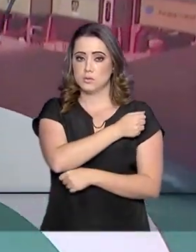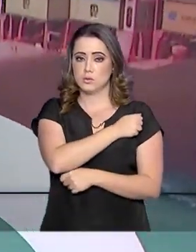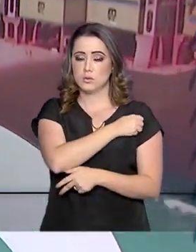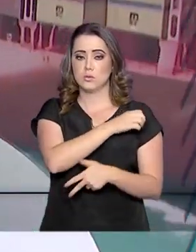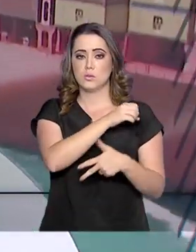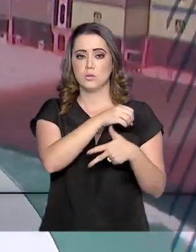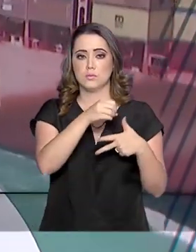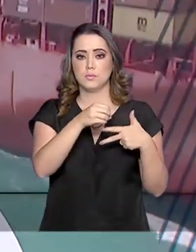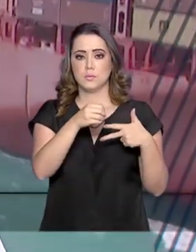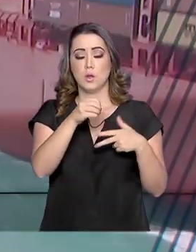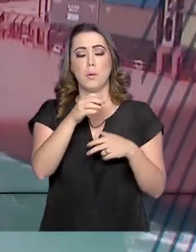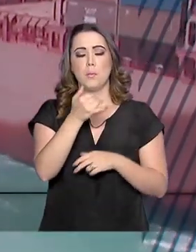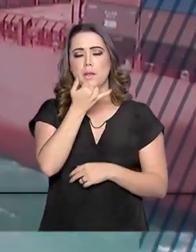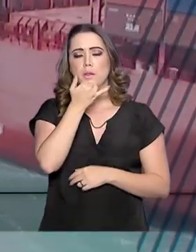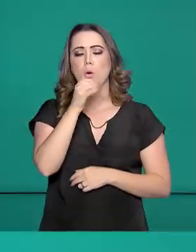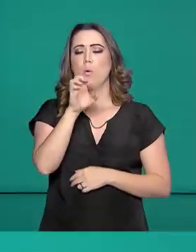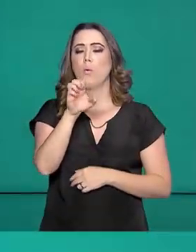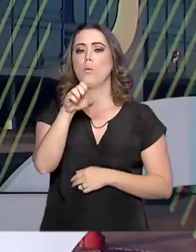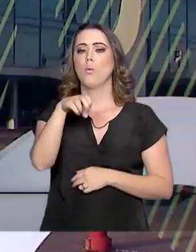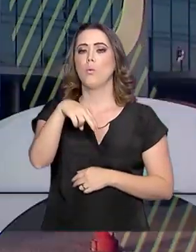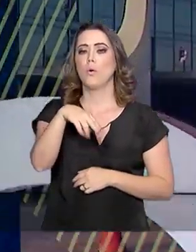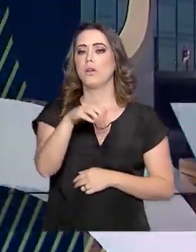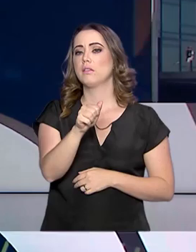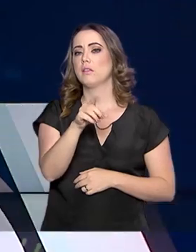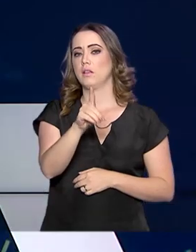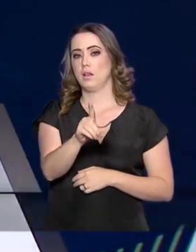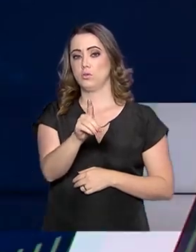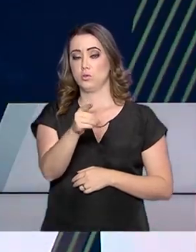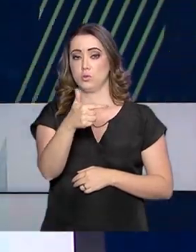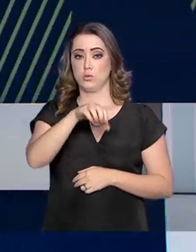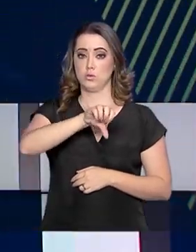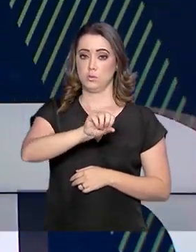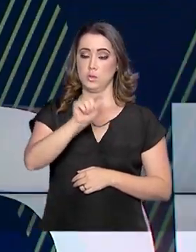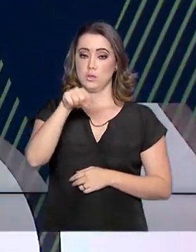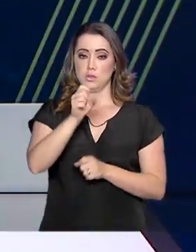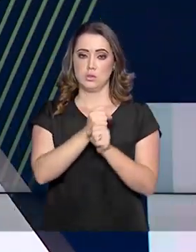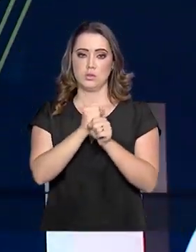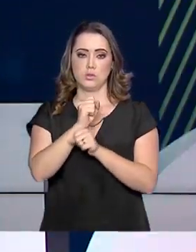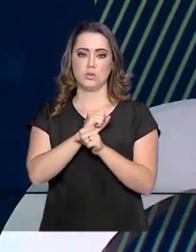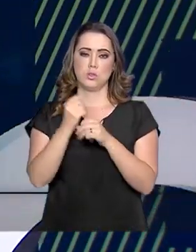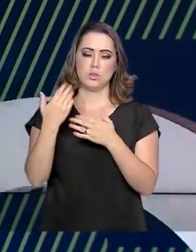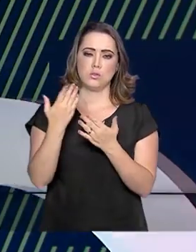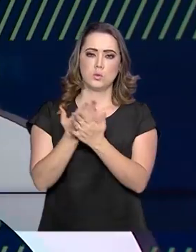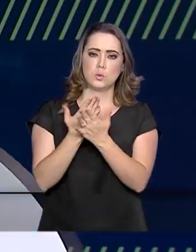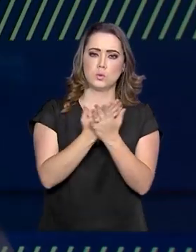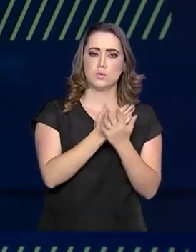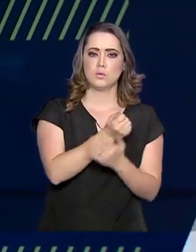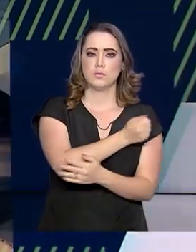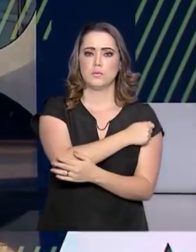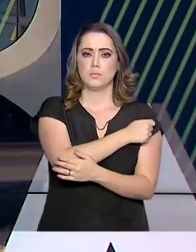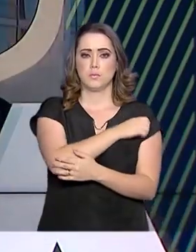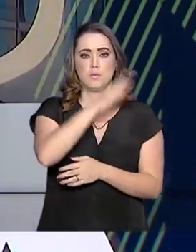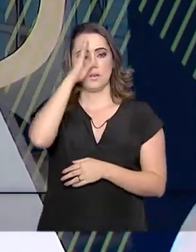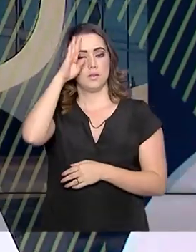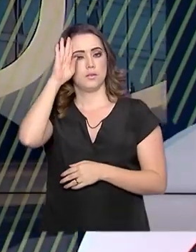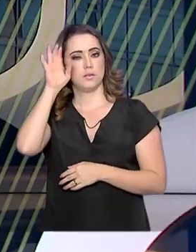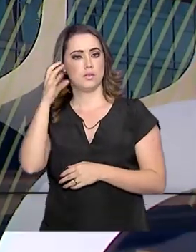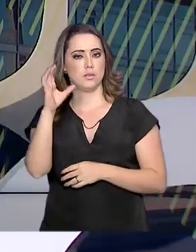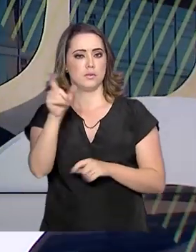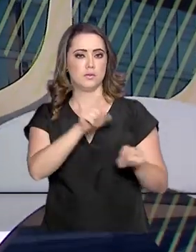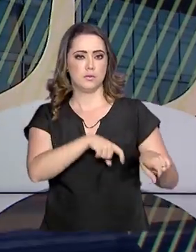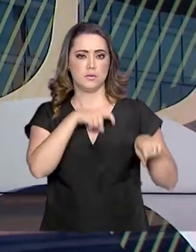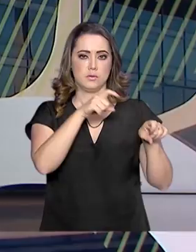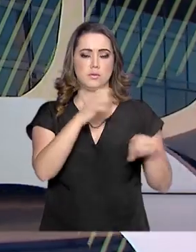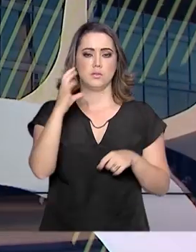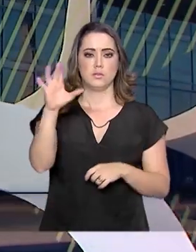Desempenho dos Estudantes, o ENAD 2019. Este ano, serão avaliados estudantes de bacharelado em Ciências